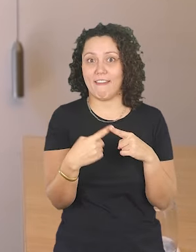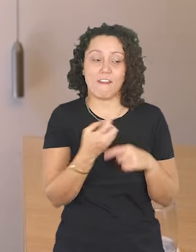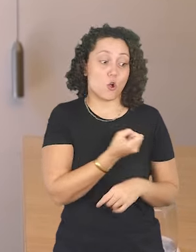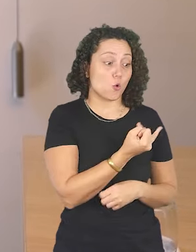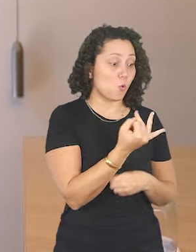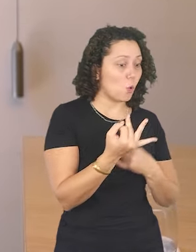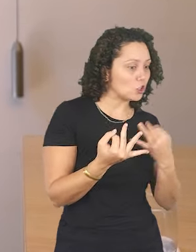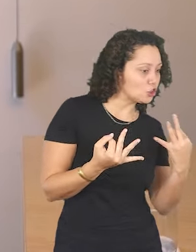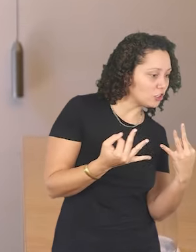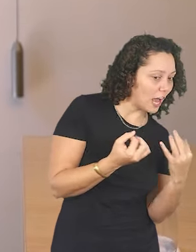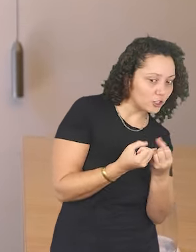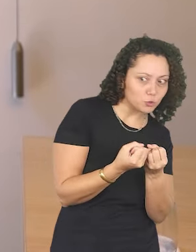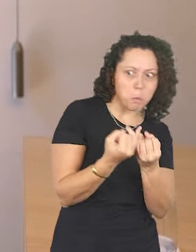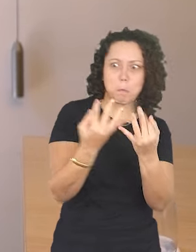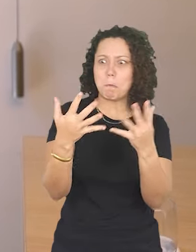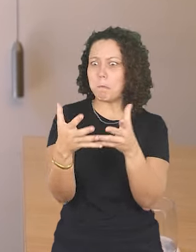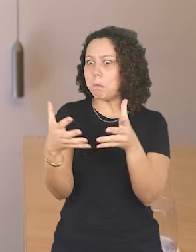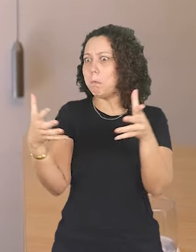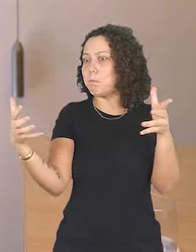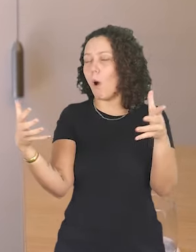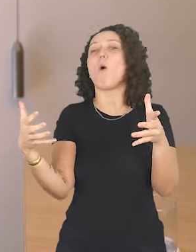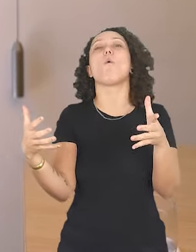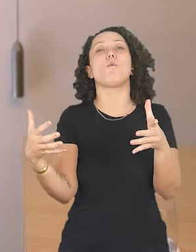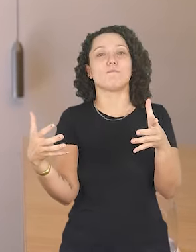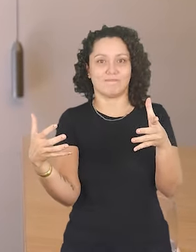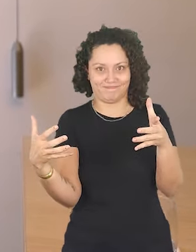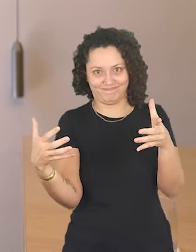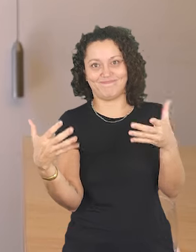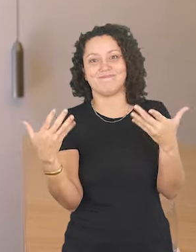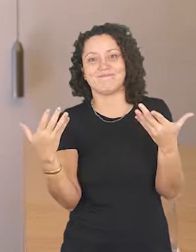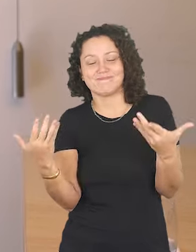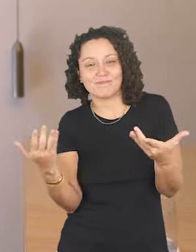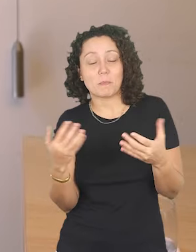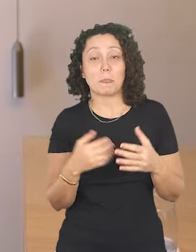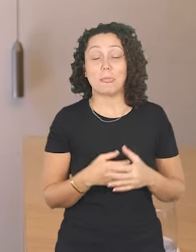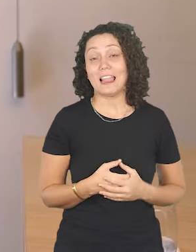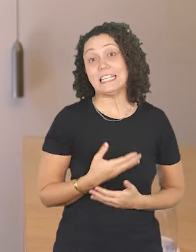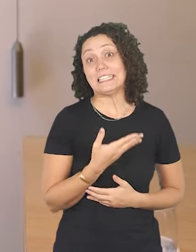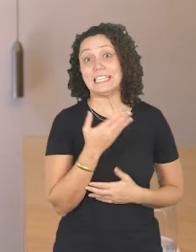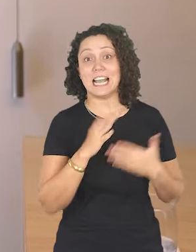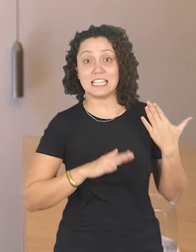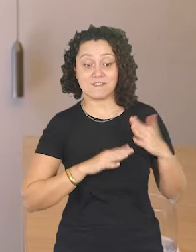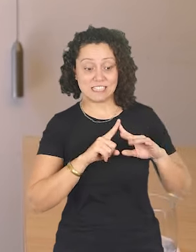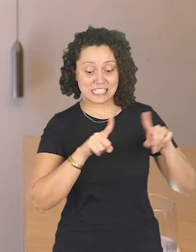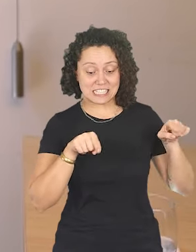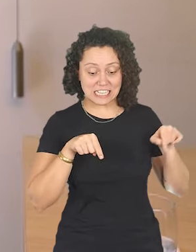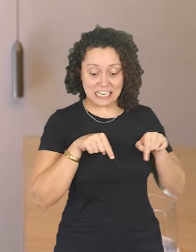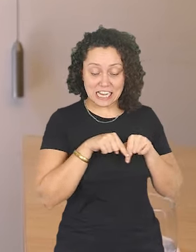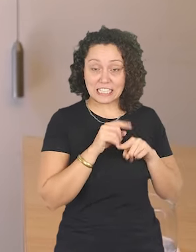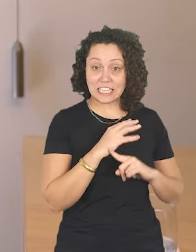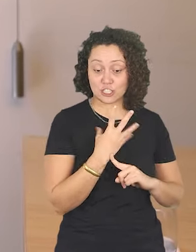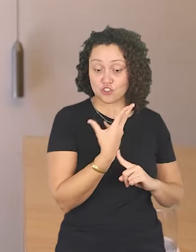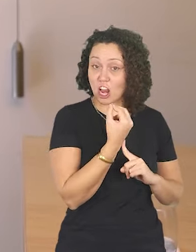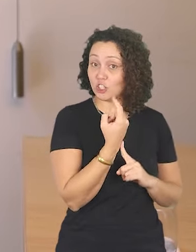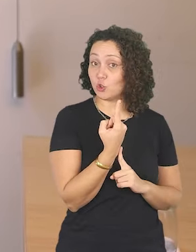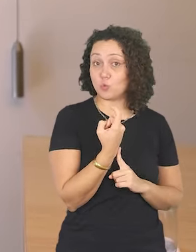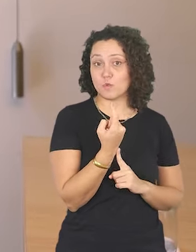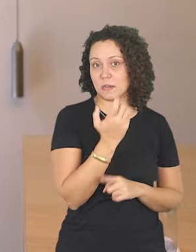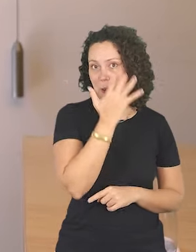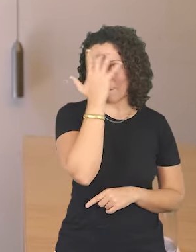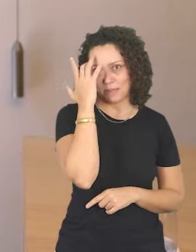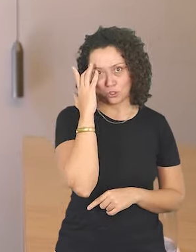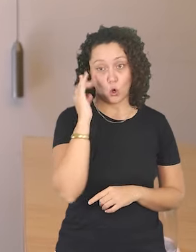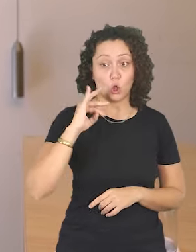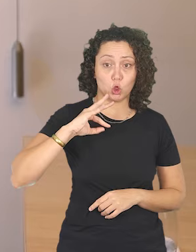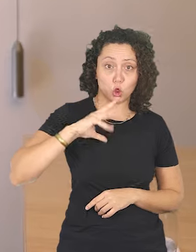mudança de escala, né? Qual o tamanho que esse negócio pode ter? Porque numa galeria tem a tendência de que você é o único produtor daquela galeria, então você